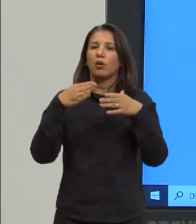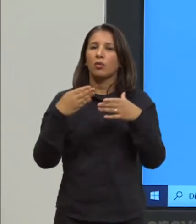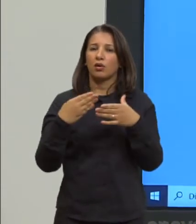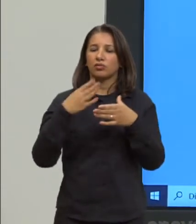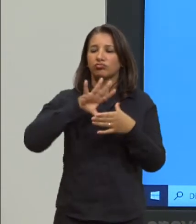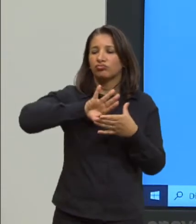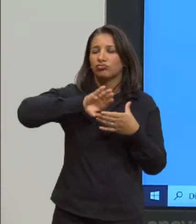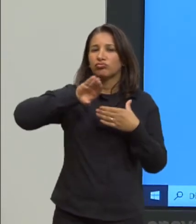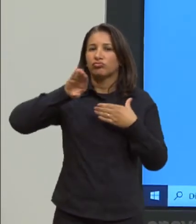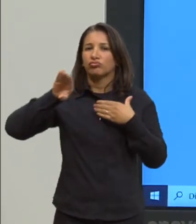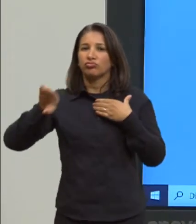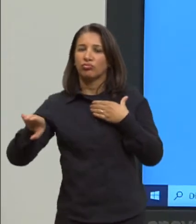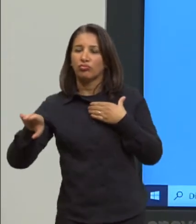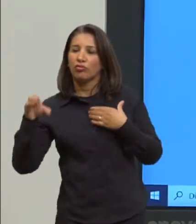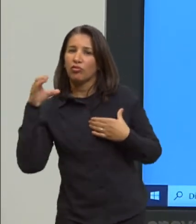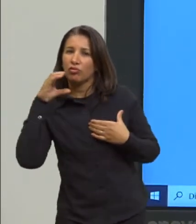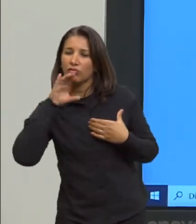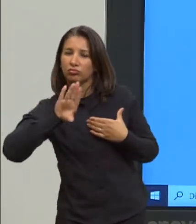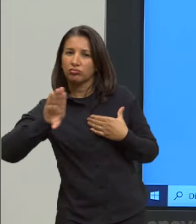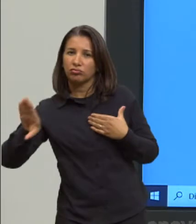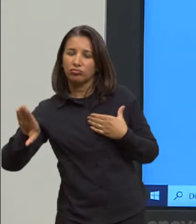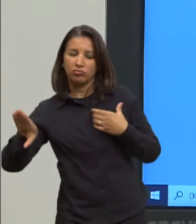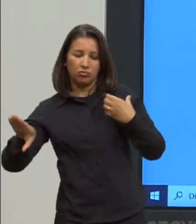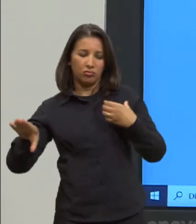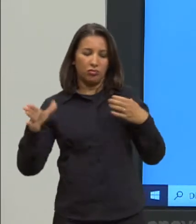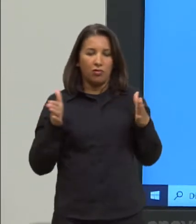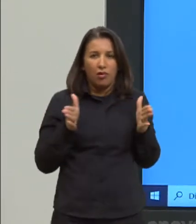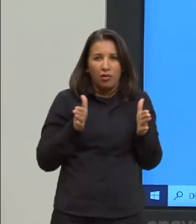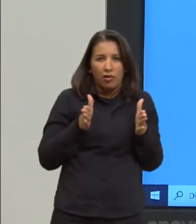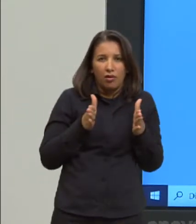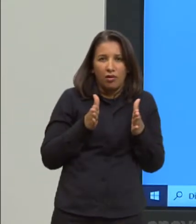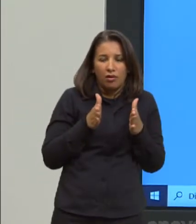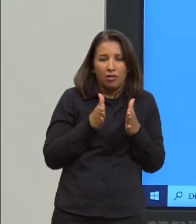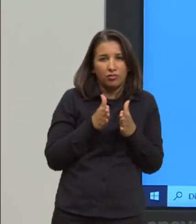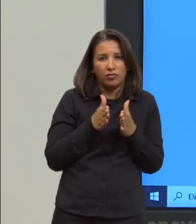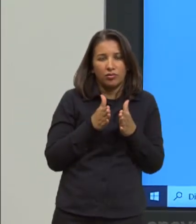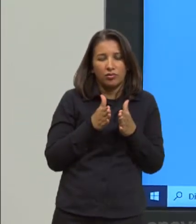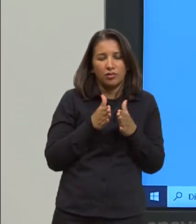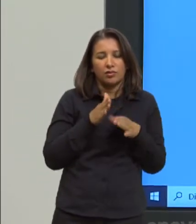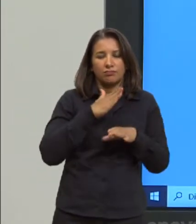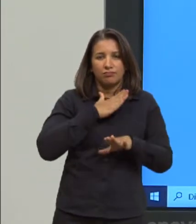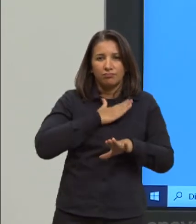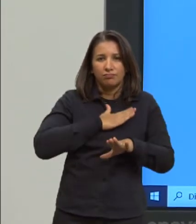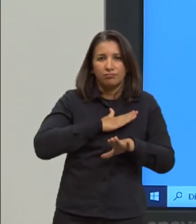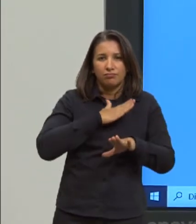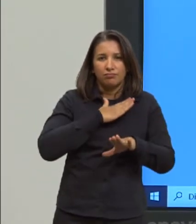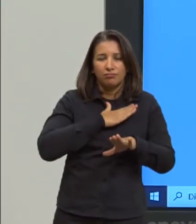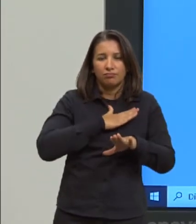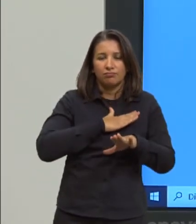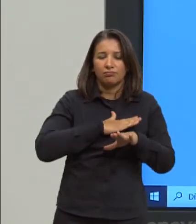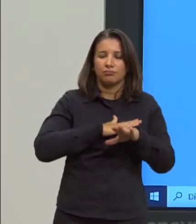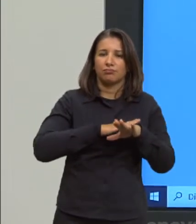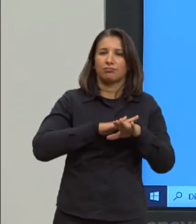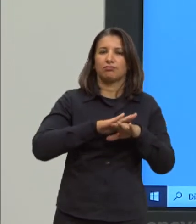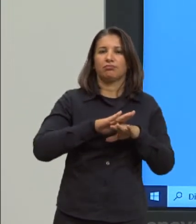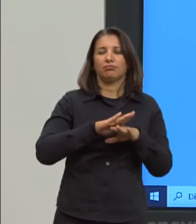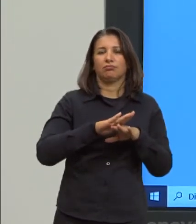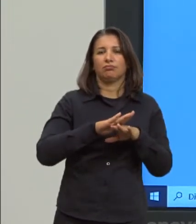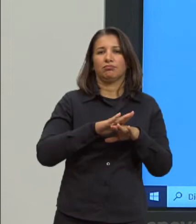calor, ela vai reduzir o seu tamanho e vai ficar menos agitada, é isso que vai acontecer,